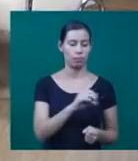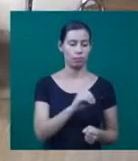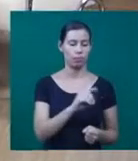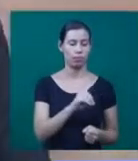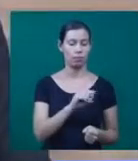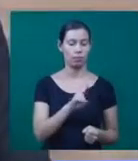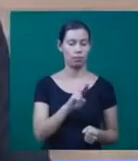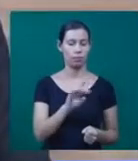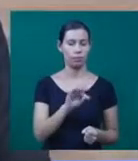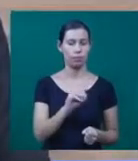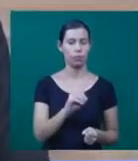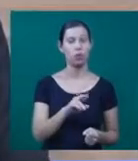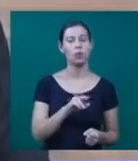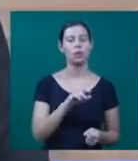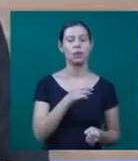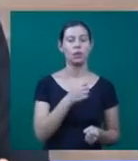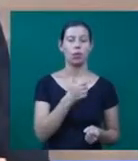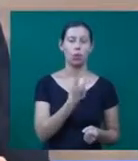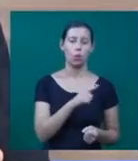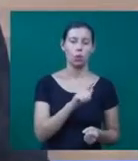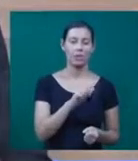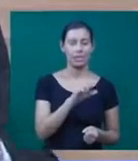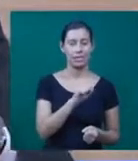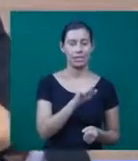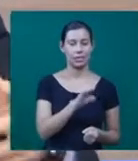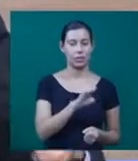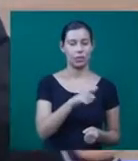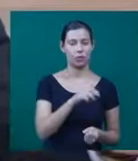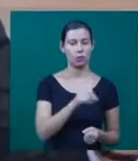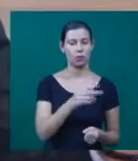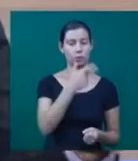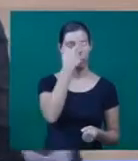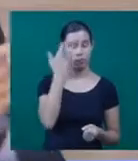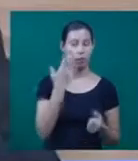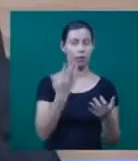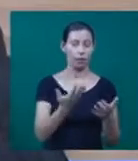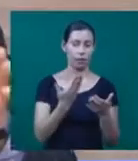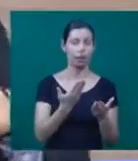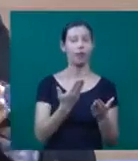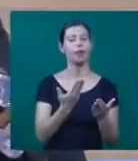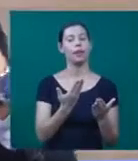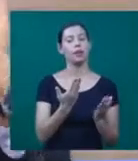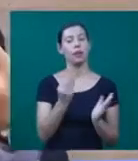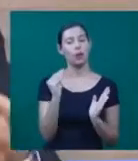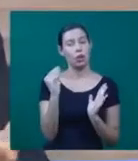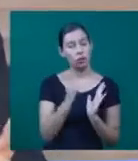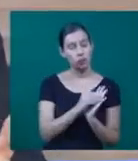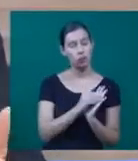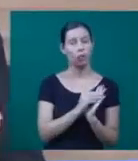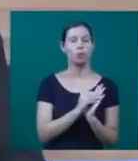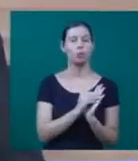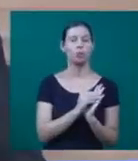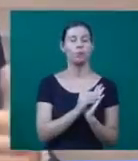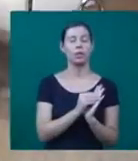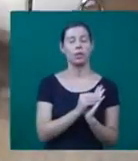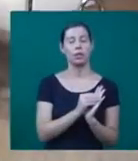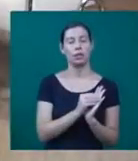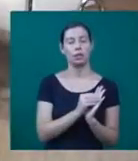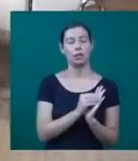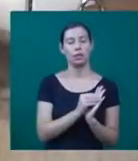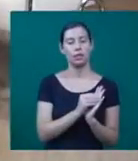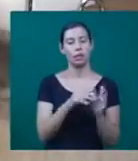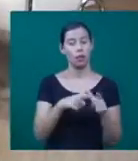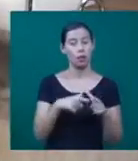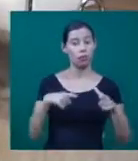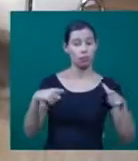gravadora. E onde estão as informações? As pessoas que querem se inscrever, o prazo já foi prorrogado para dar oportunidade para mais pessoas participarem, inclusive